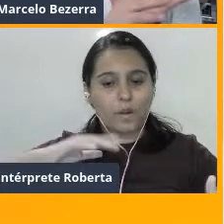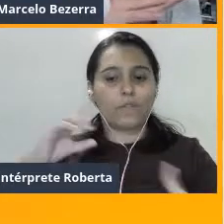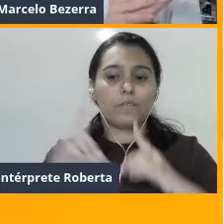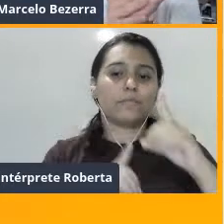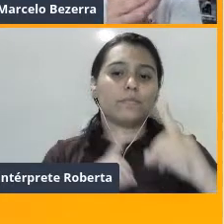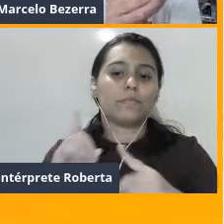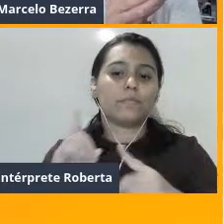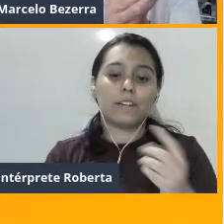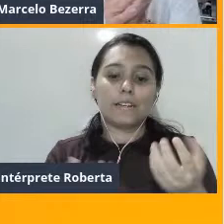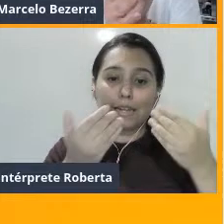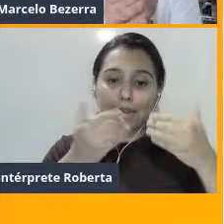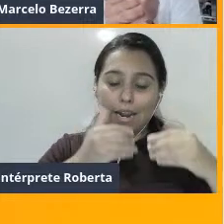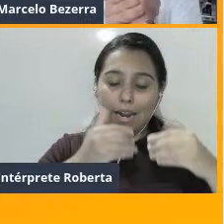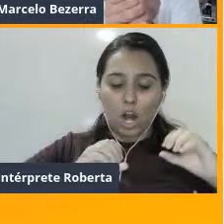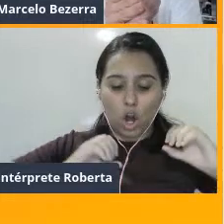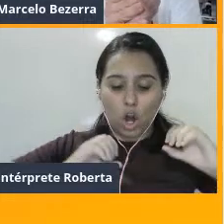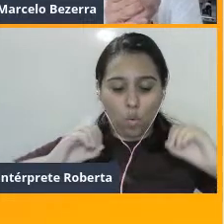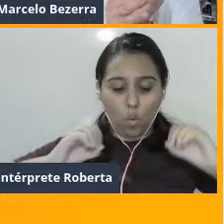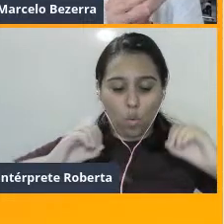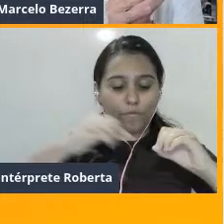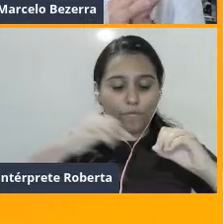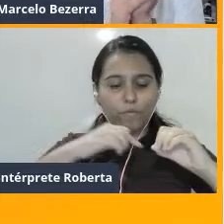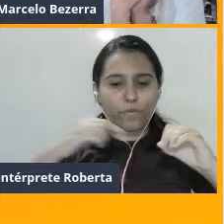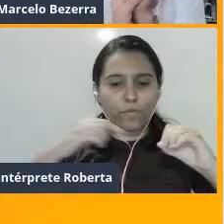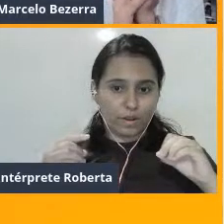contrário do que a gente normalmente pensaria.